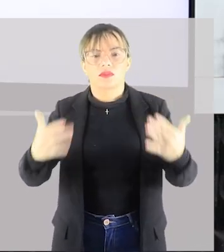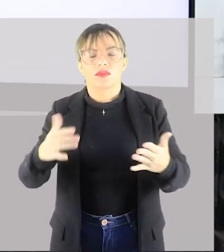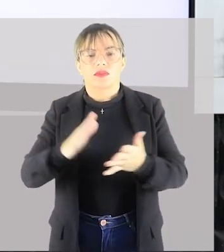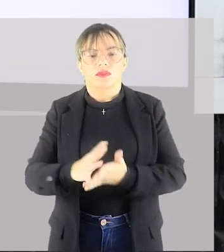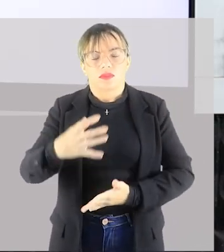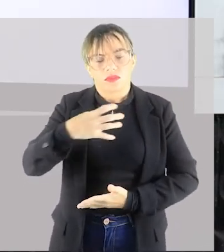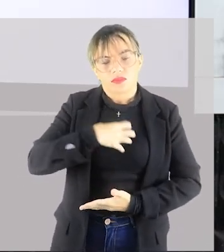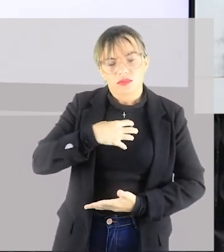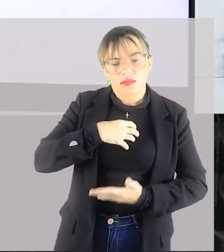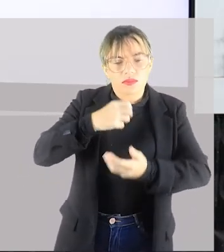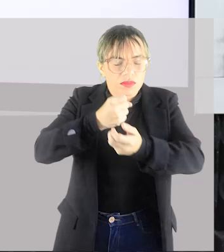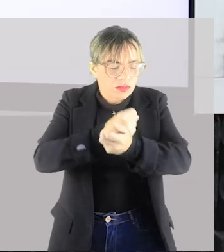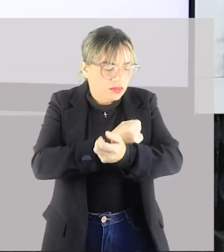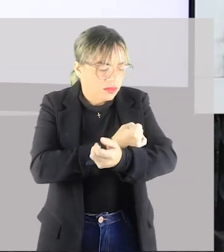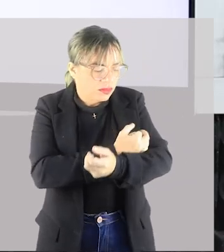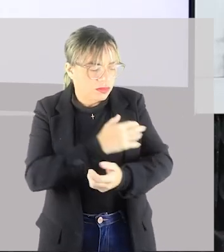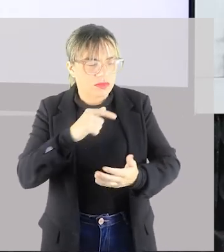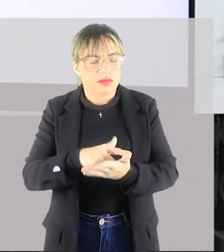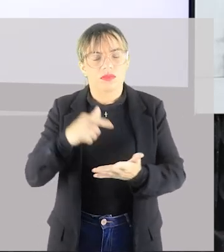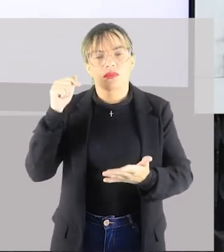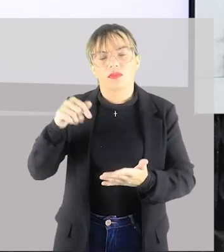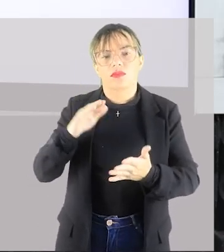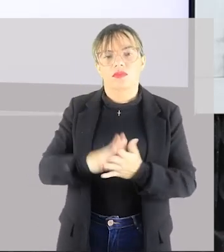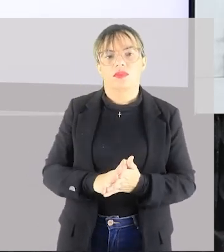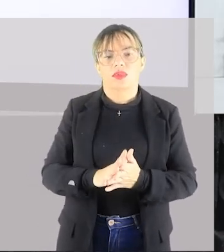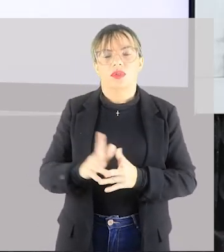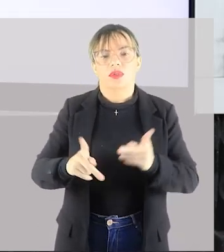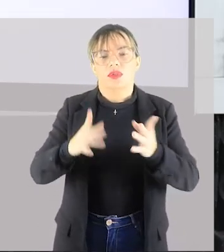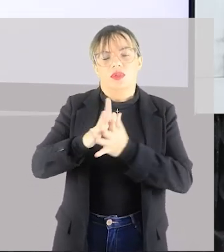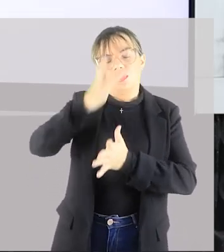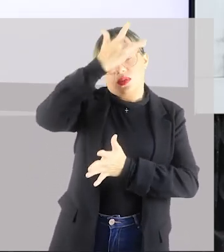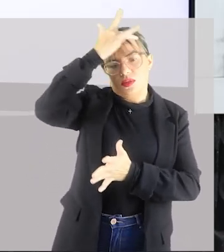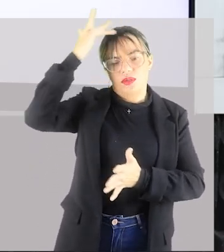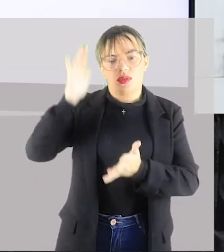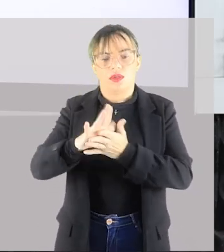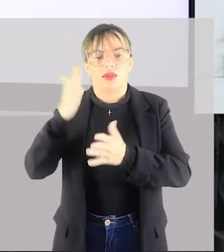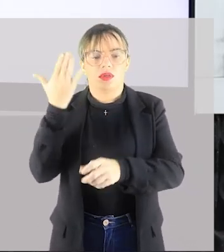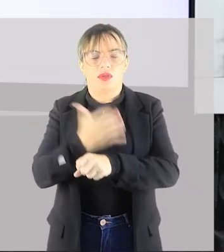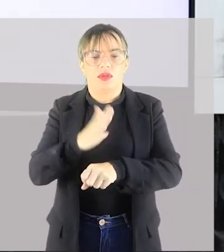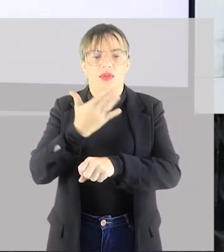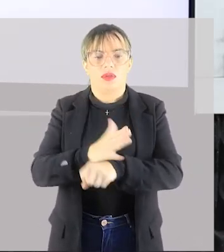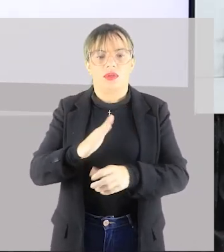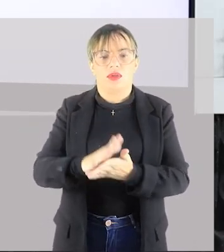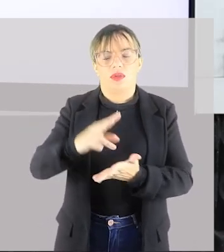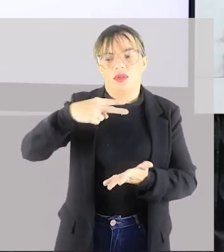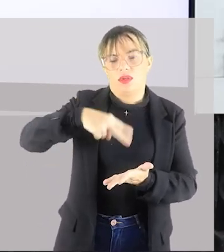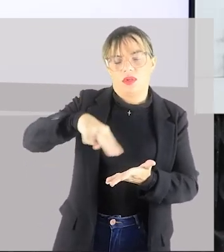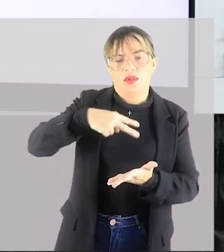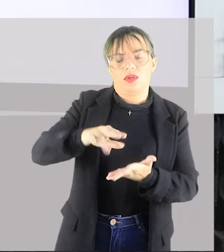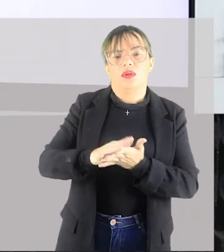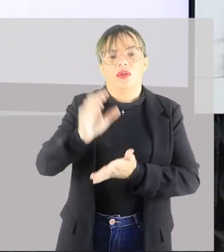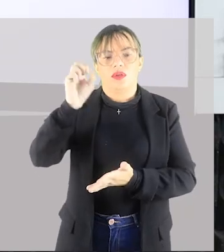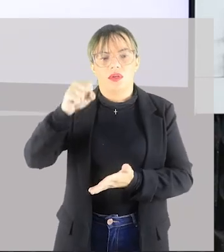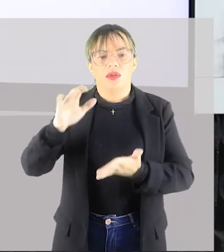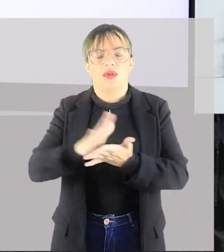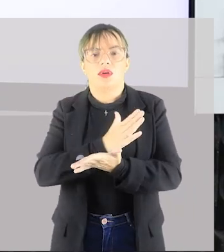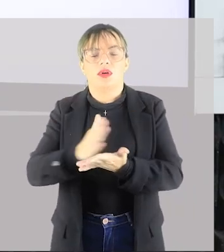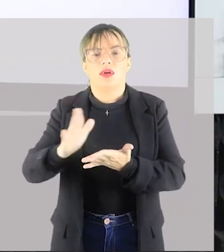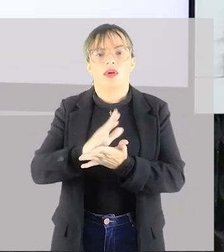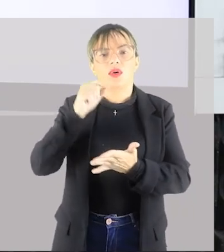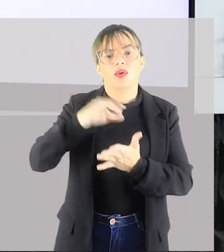o sentimento de determinado indivíduo que está praticando aquela dança. Então, são algumas das